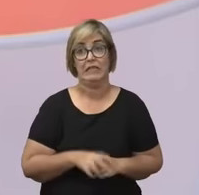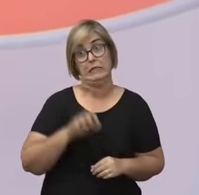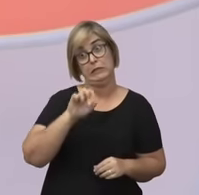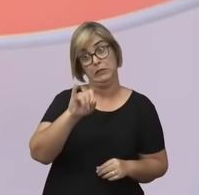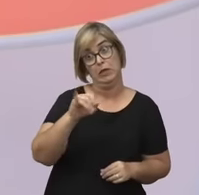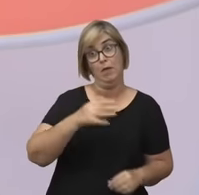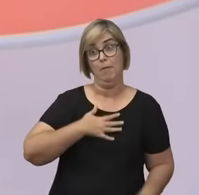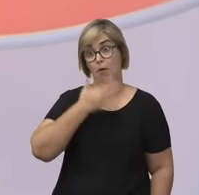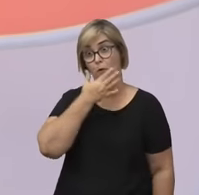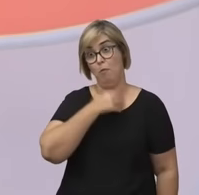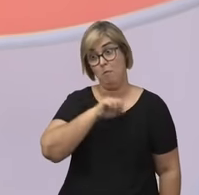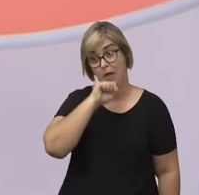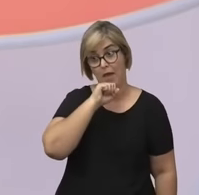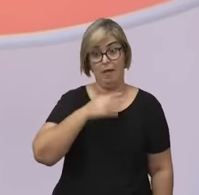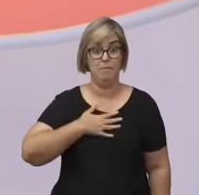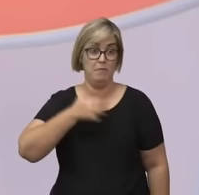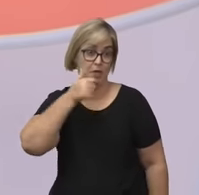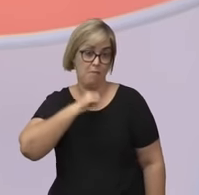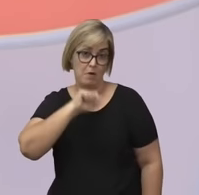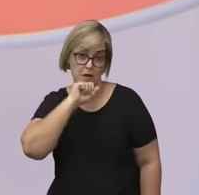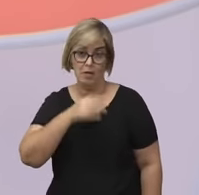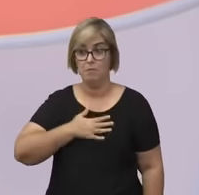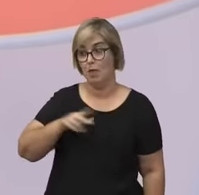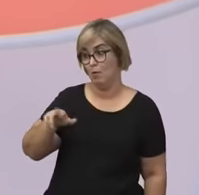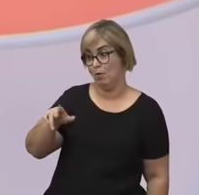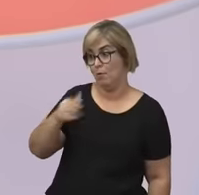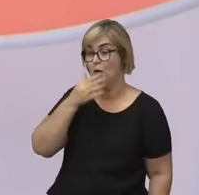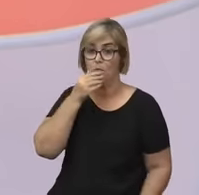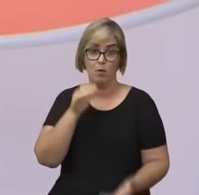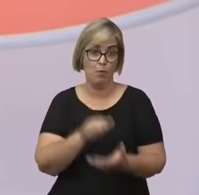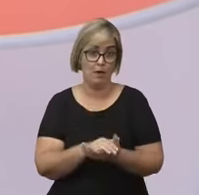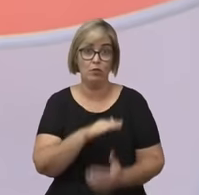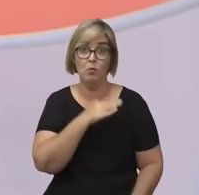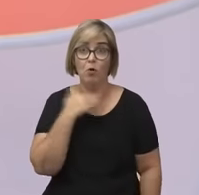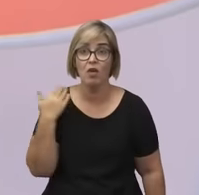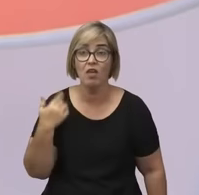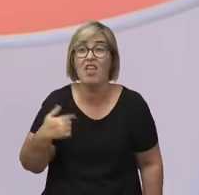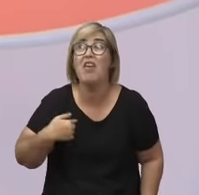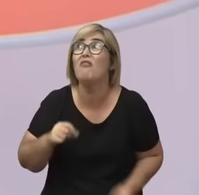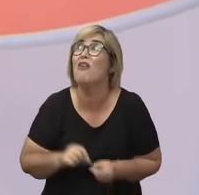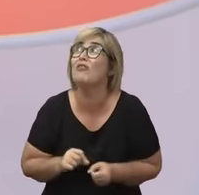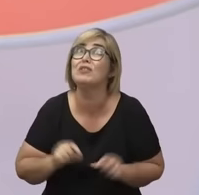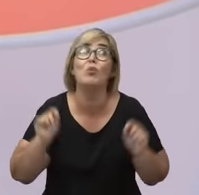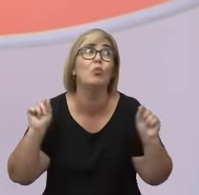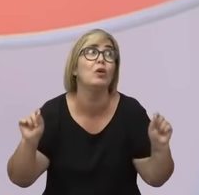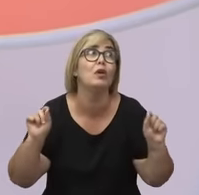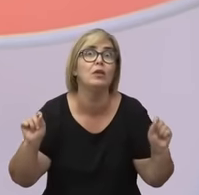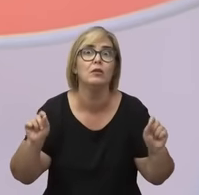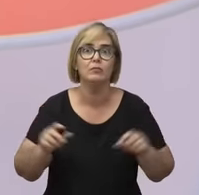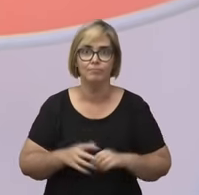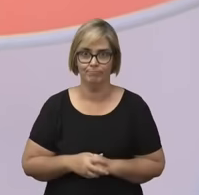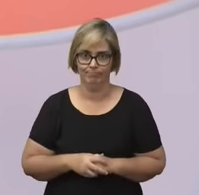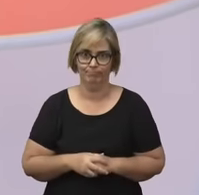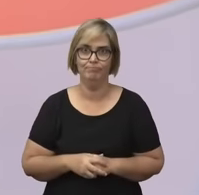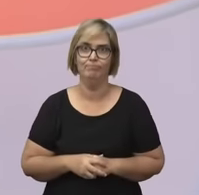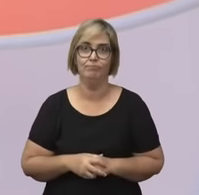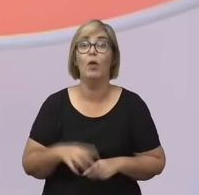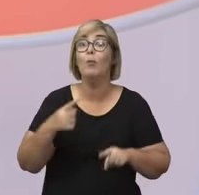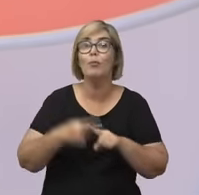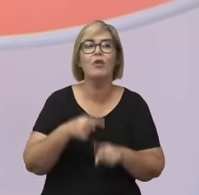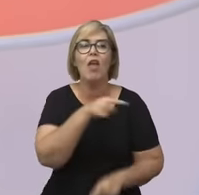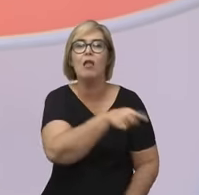pai, minha mãe, meu irmão, meu marido morrerem, o que será de mim? A riqueza intelectual